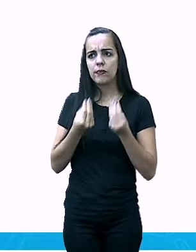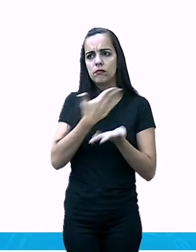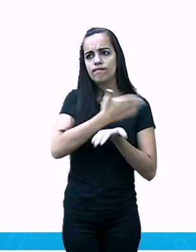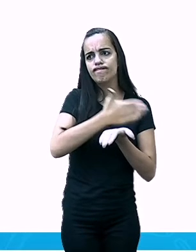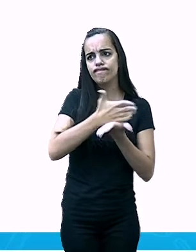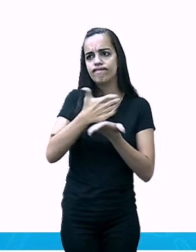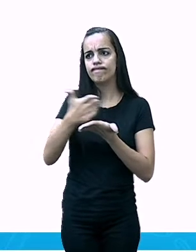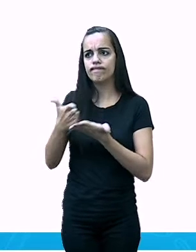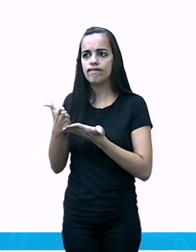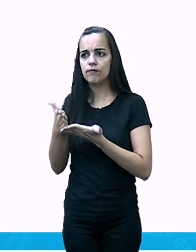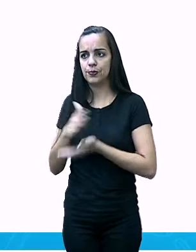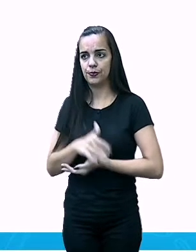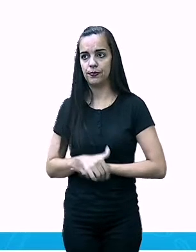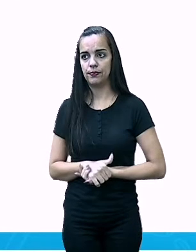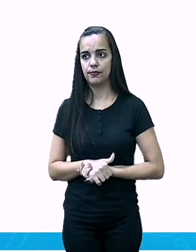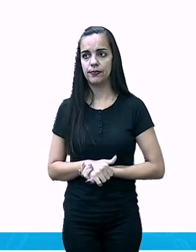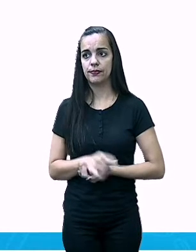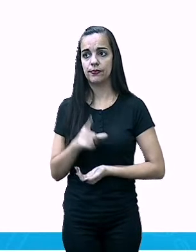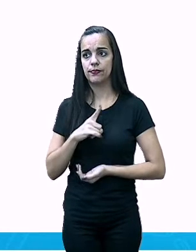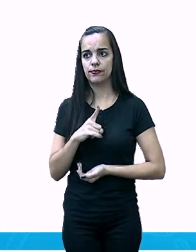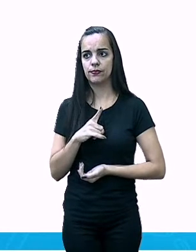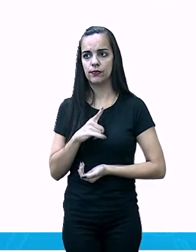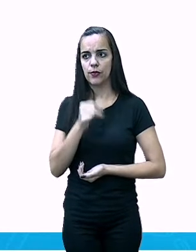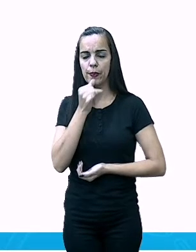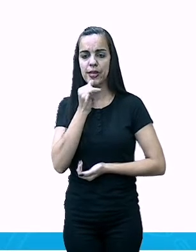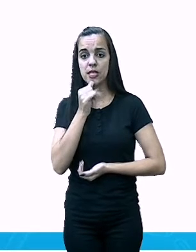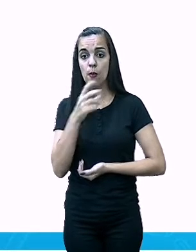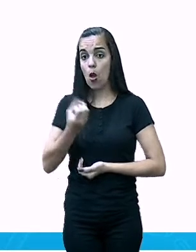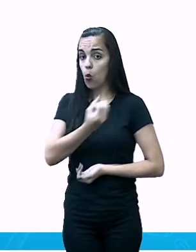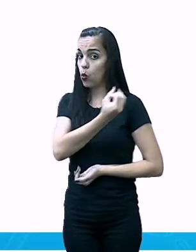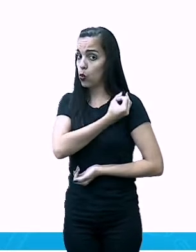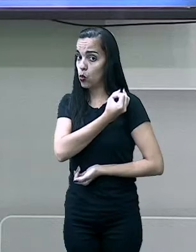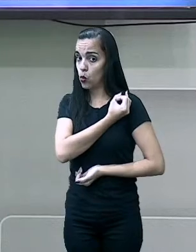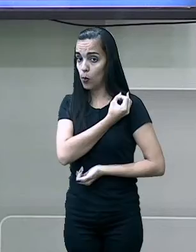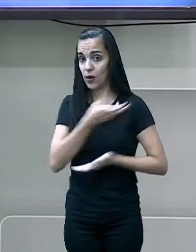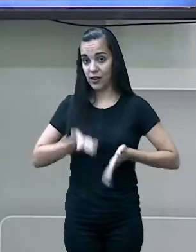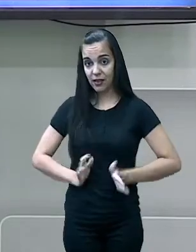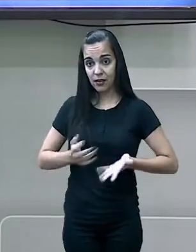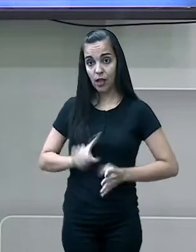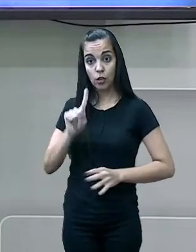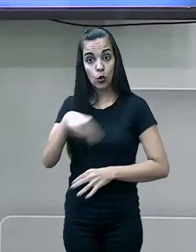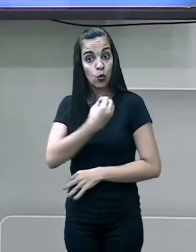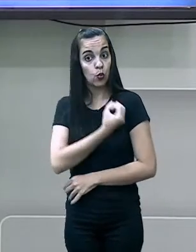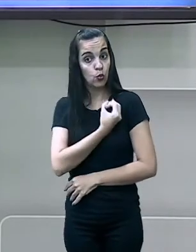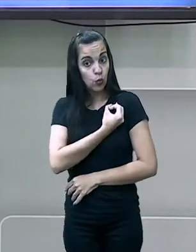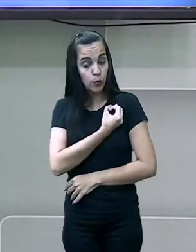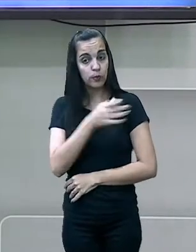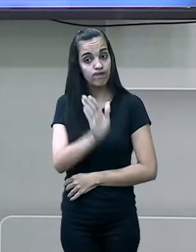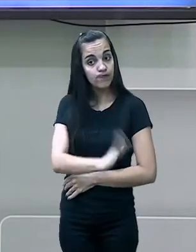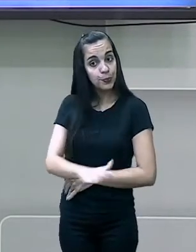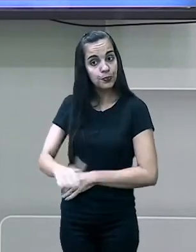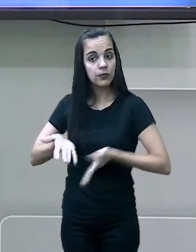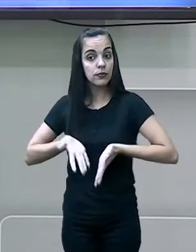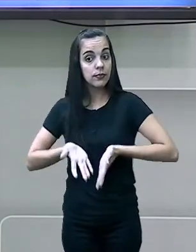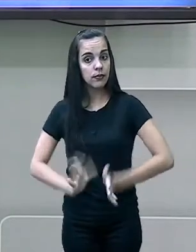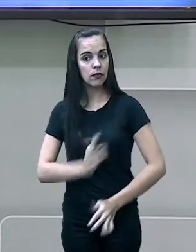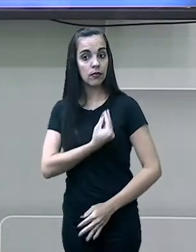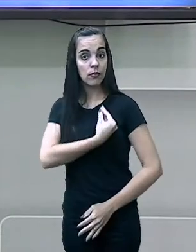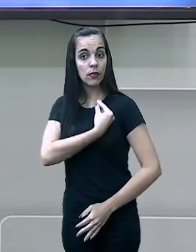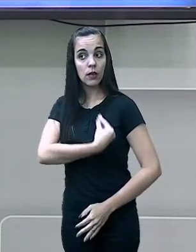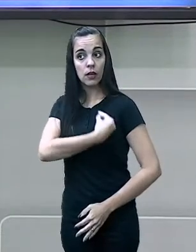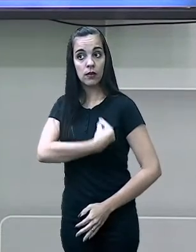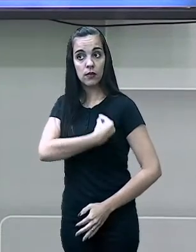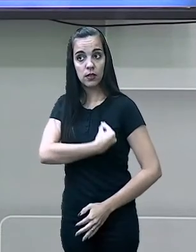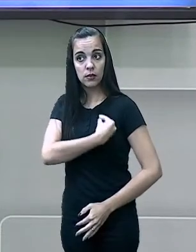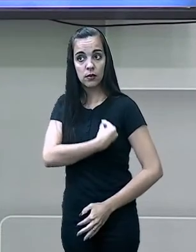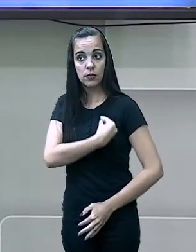crianças que nascem vivas. Ok? Ao longo de um